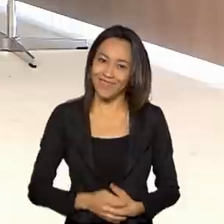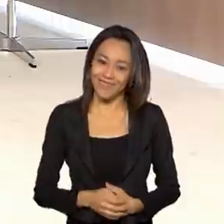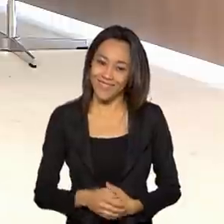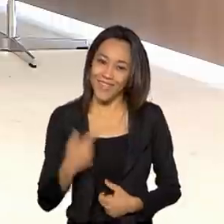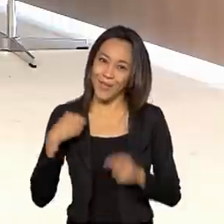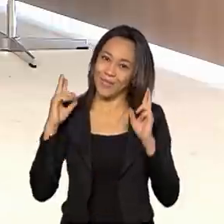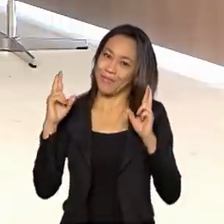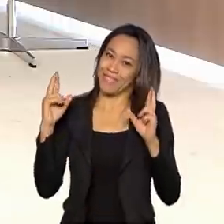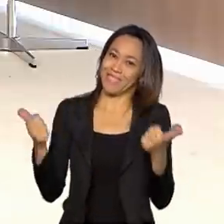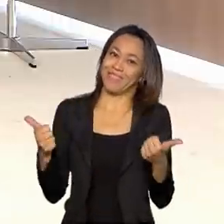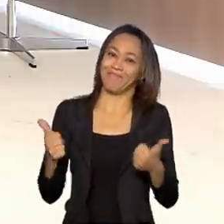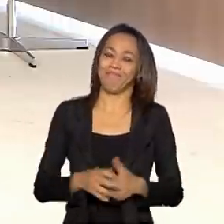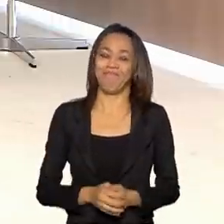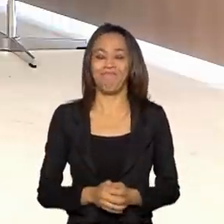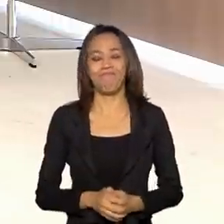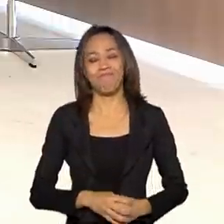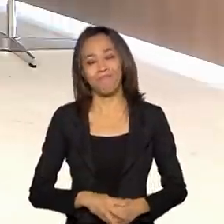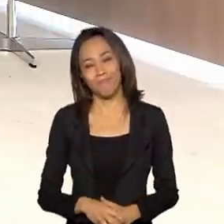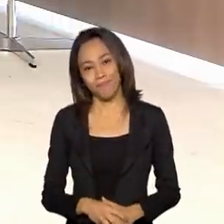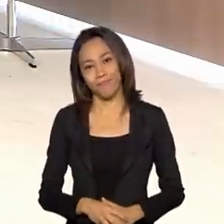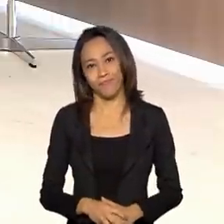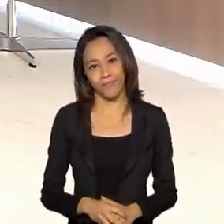É o que nós esperamos também, né, Catuza? É verdade.